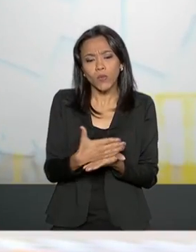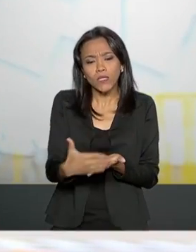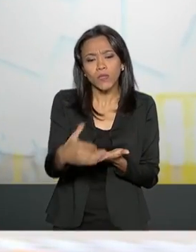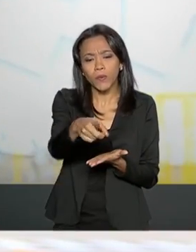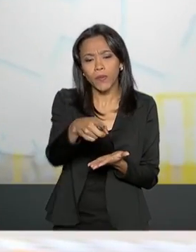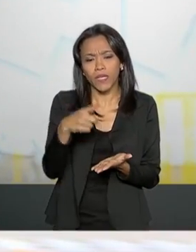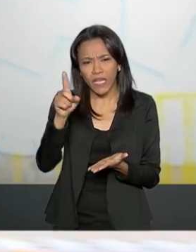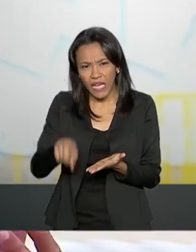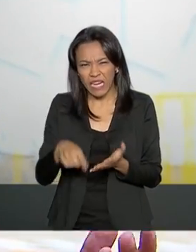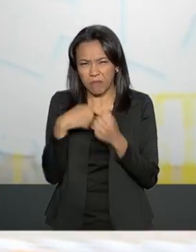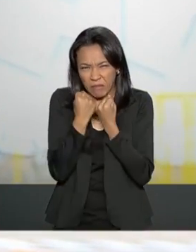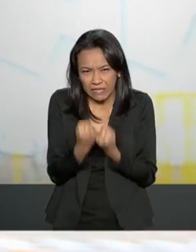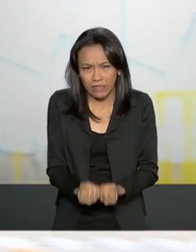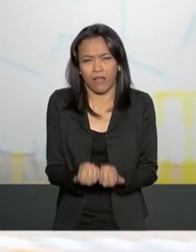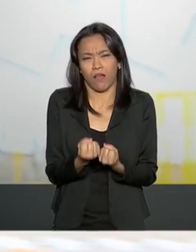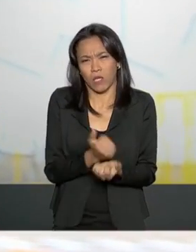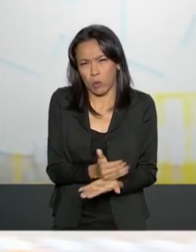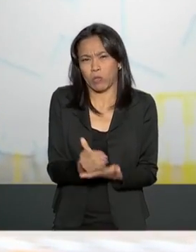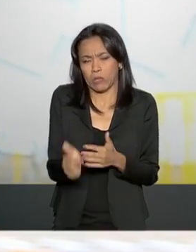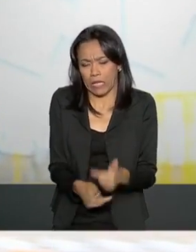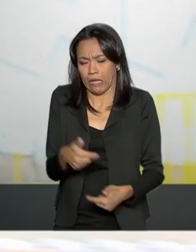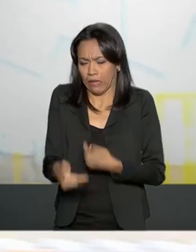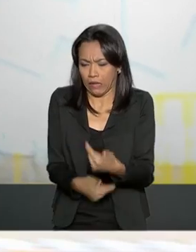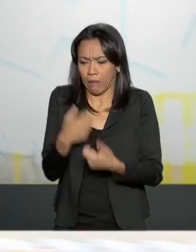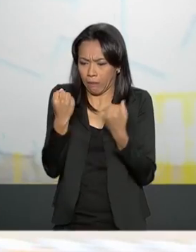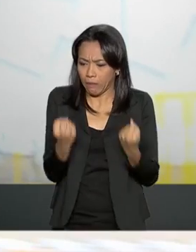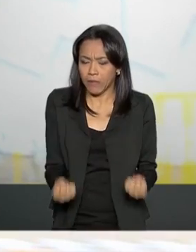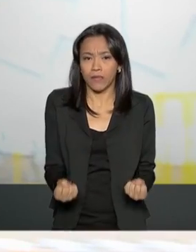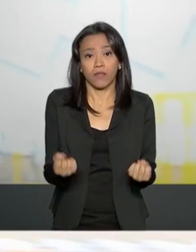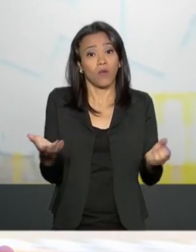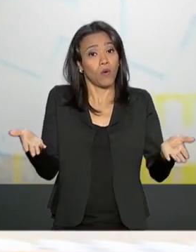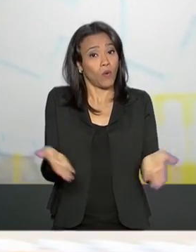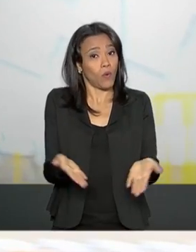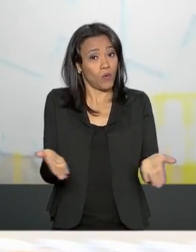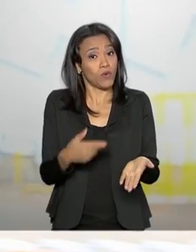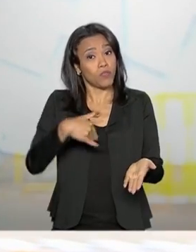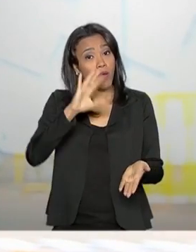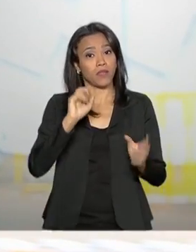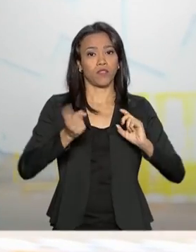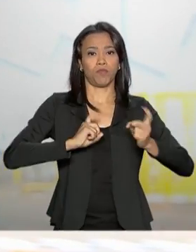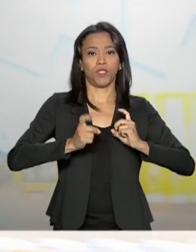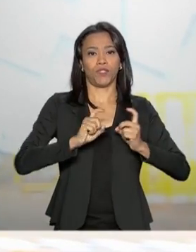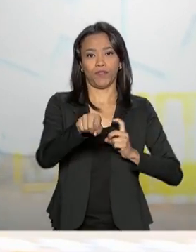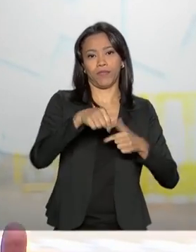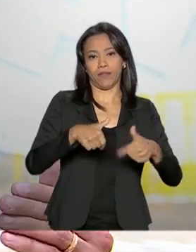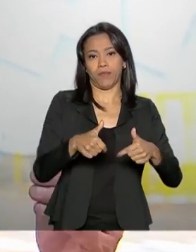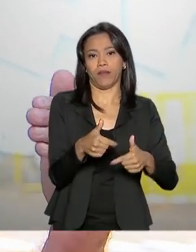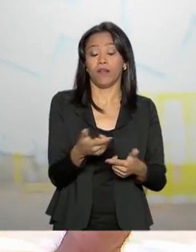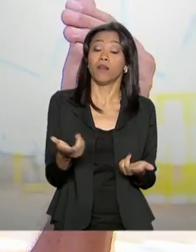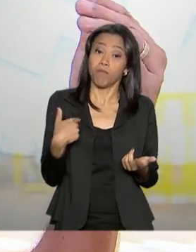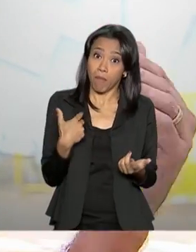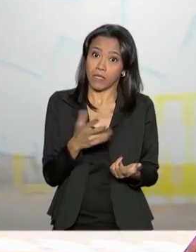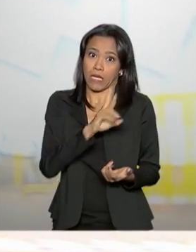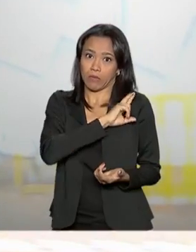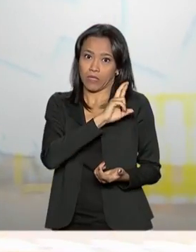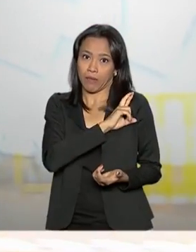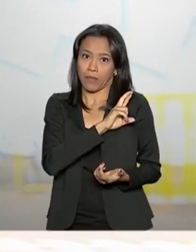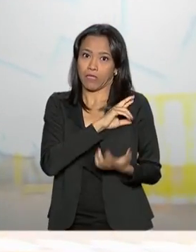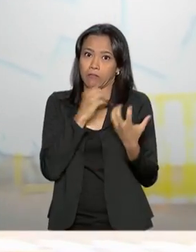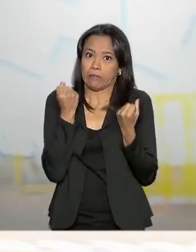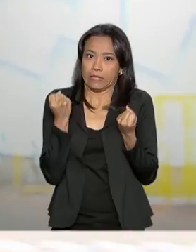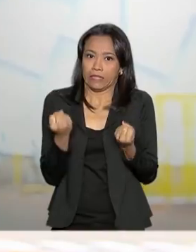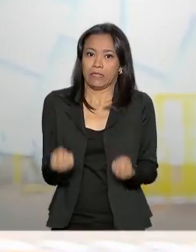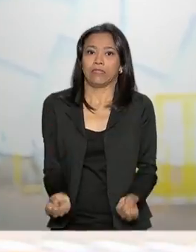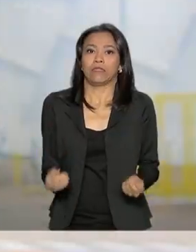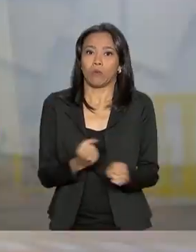trabalho bastante mais braçal do que atualmente. Atualmente, hoje é mais administrativo, mas a responsabilidade foi aumentando proporcionalmente com o